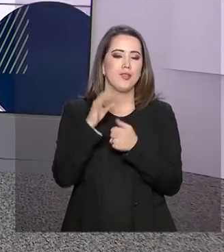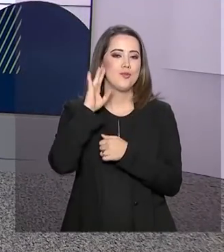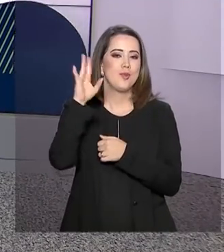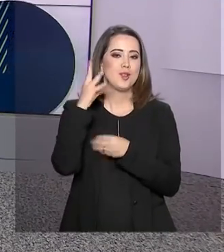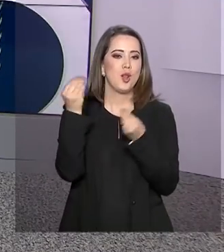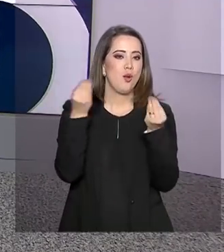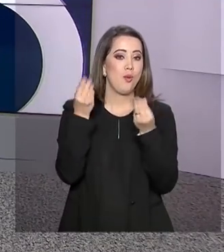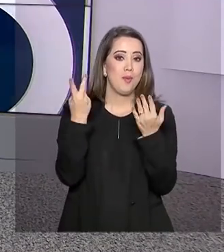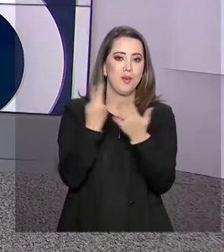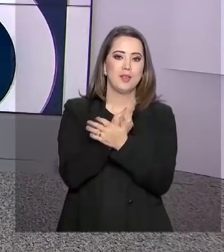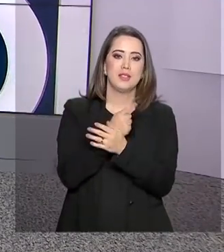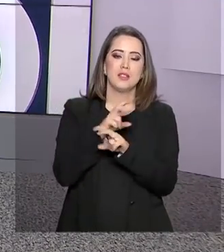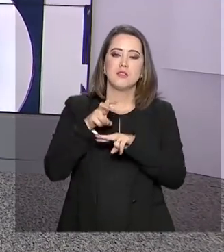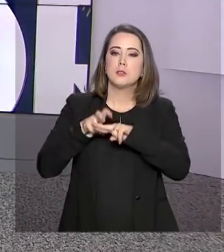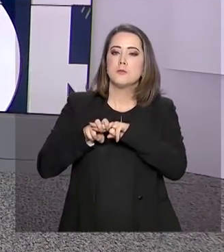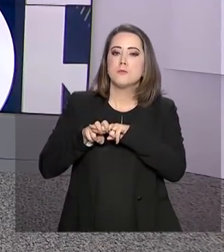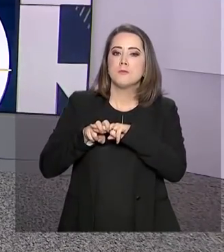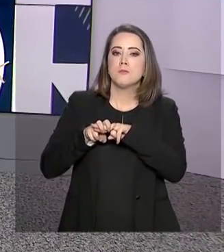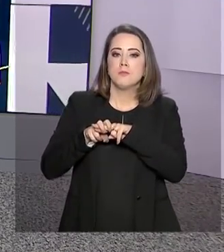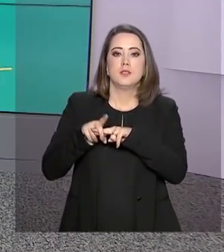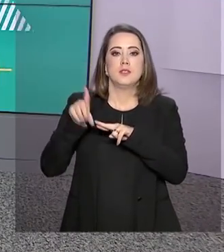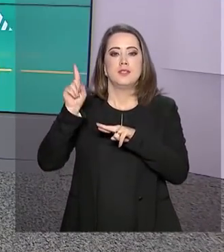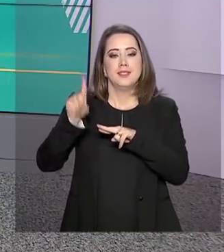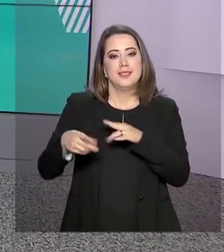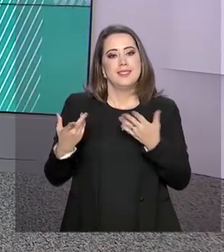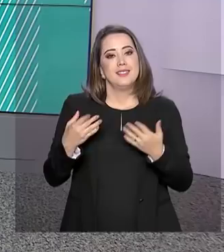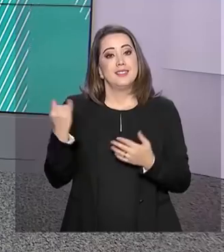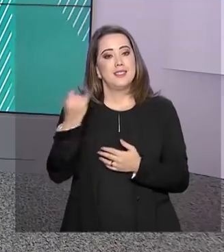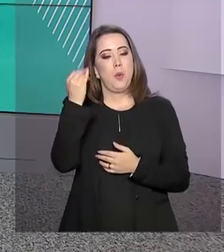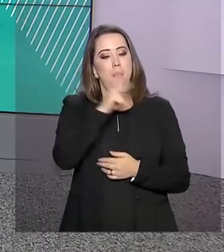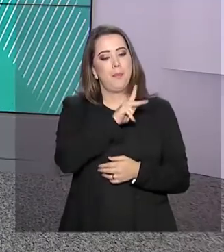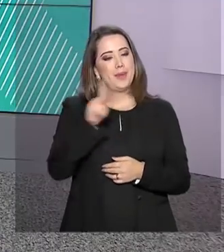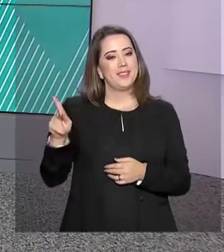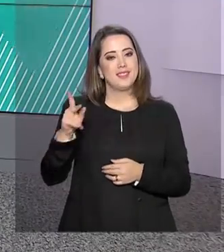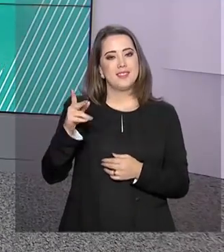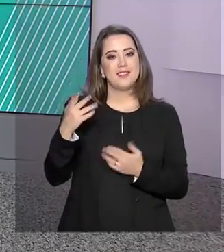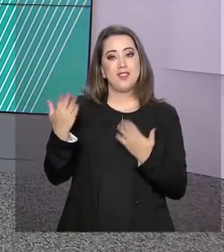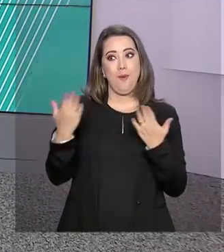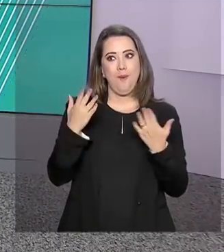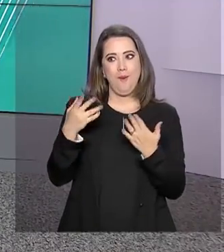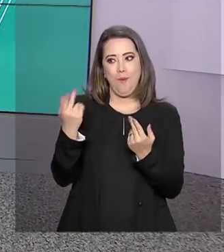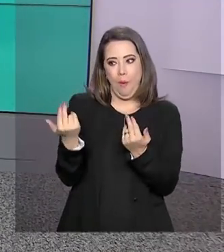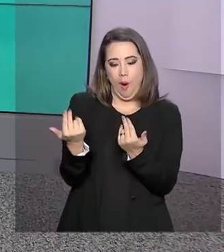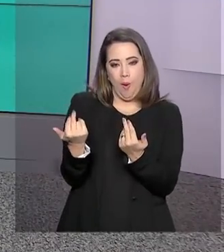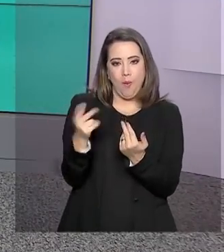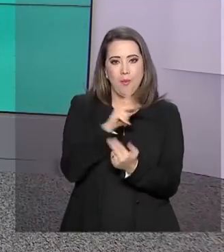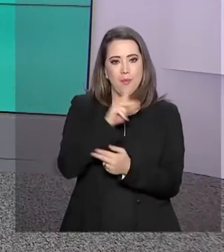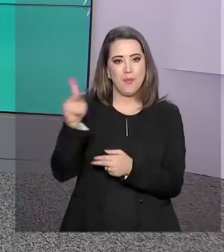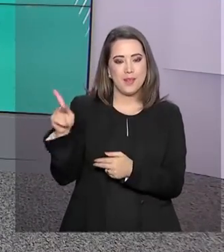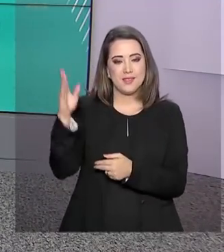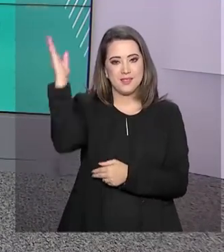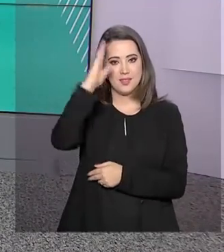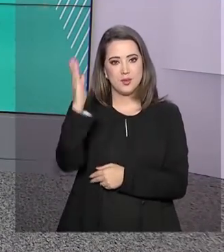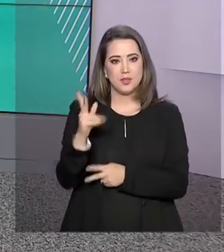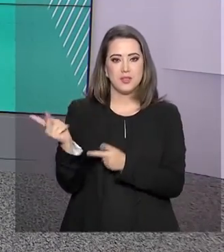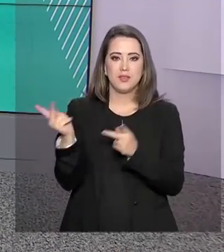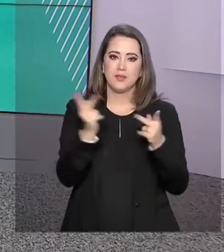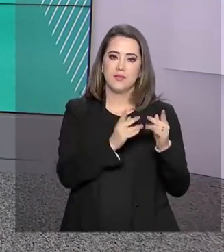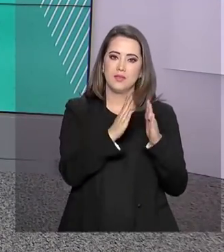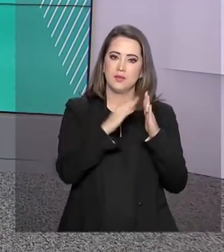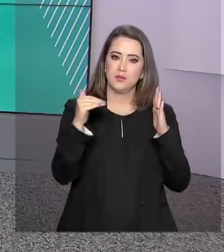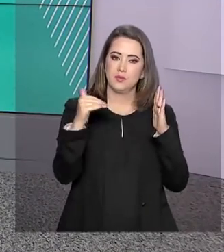como seria sentar naquela cadeira e ser nada menos que o Presidente da República. Em visita ao Palácio do Planalto,